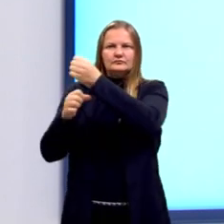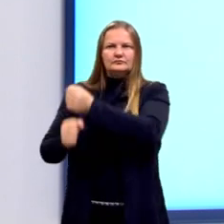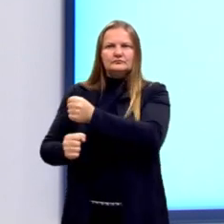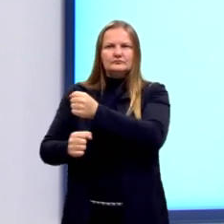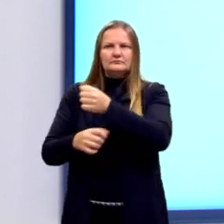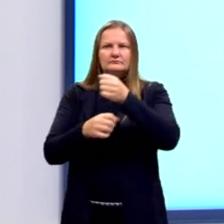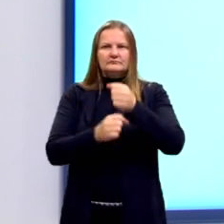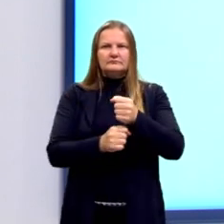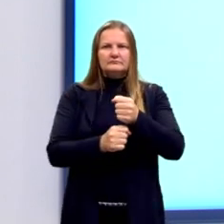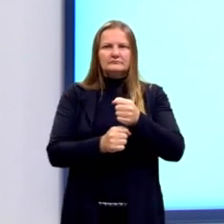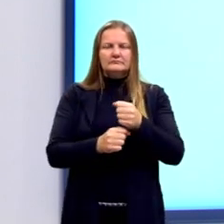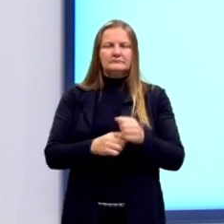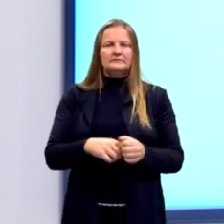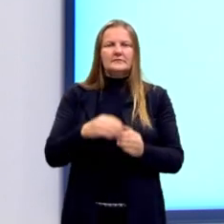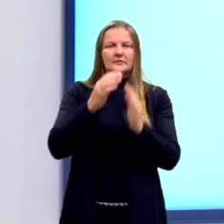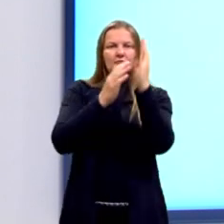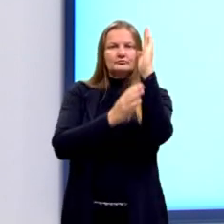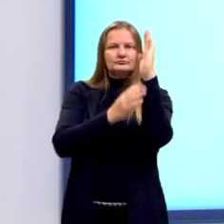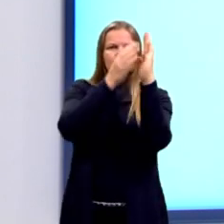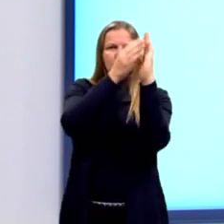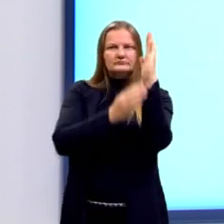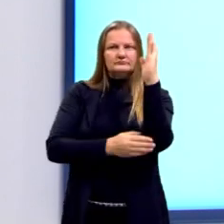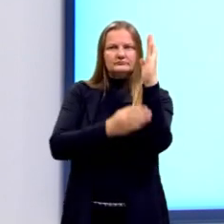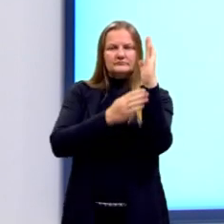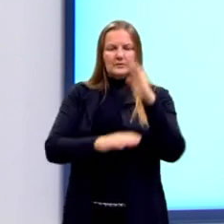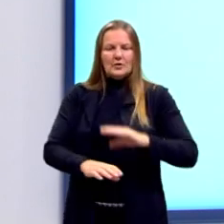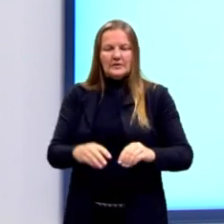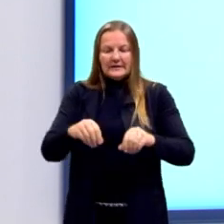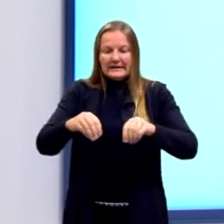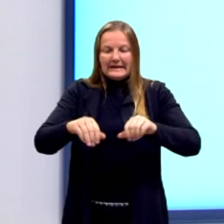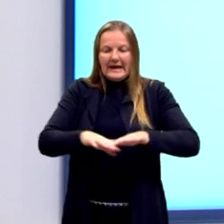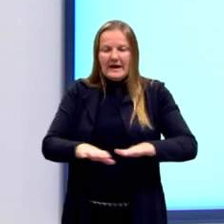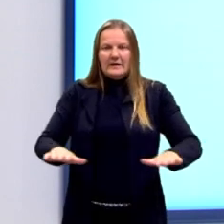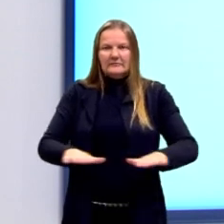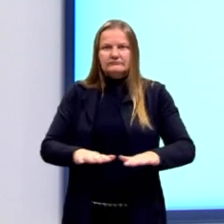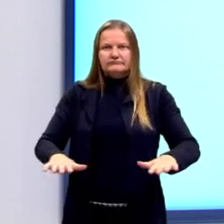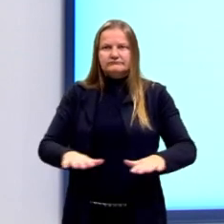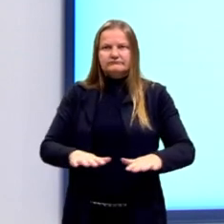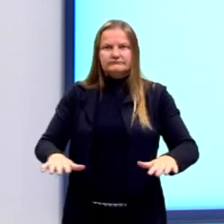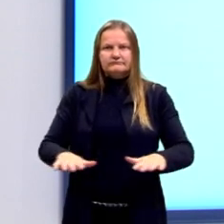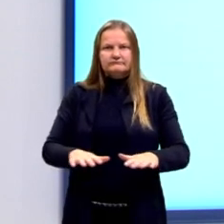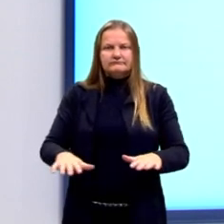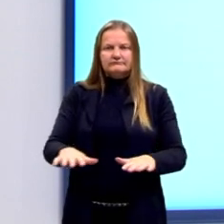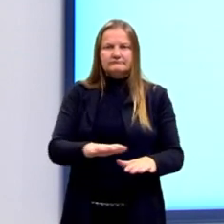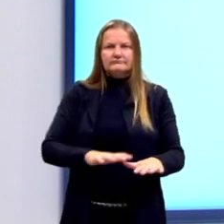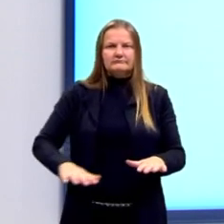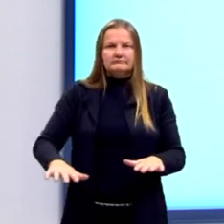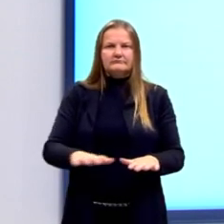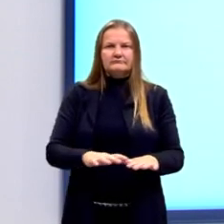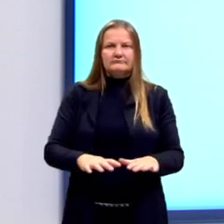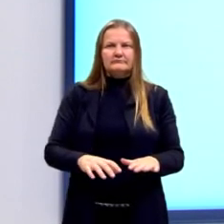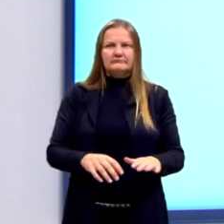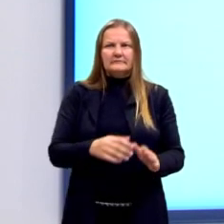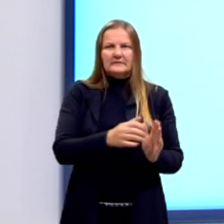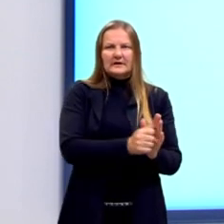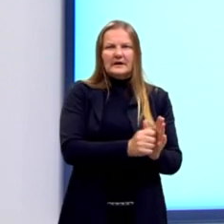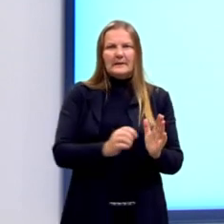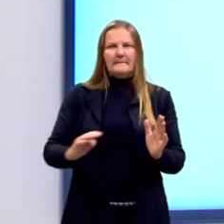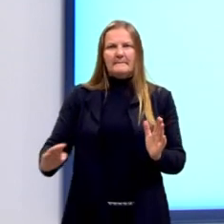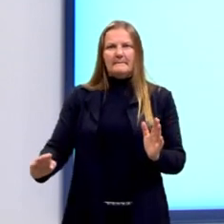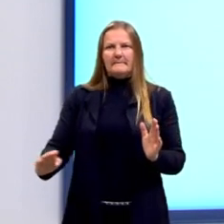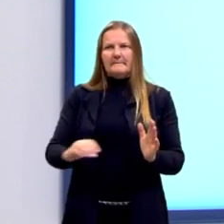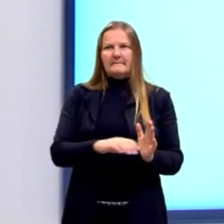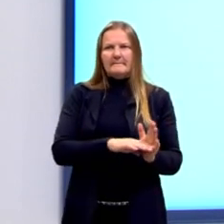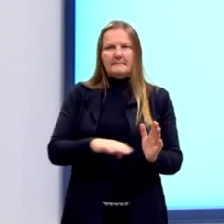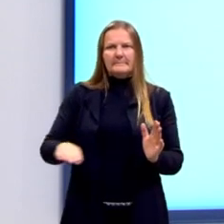elas são todas, então, perpendiculares ao solo, que é indicado, então, pelo segmento de reta AB. Aqui,